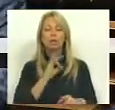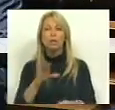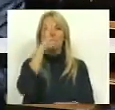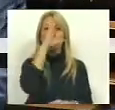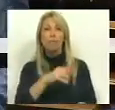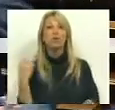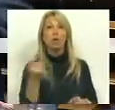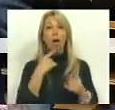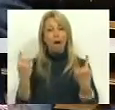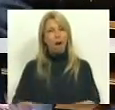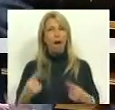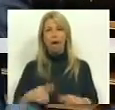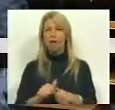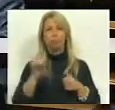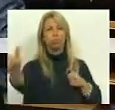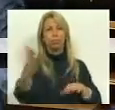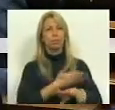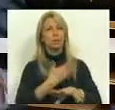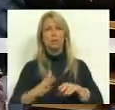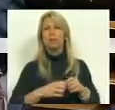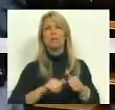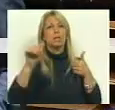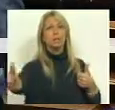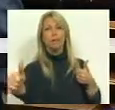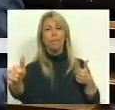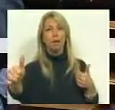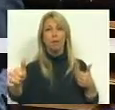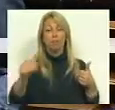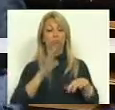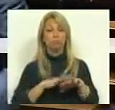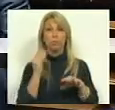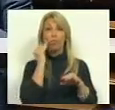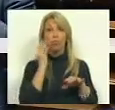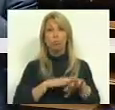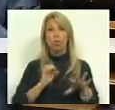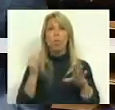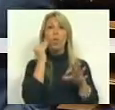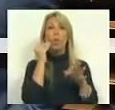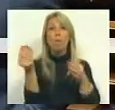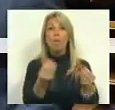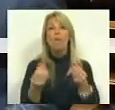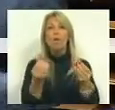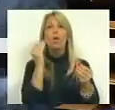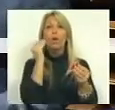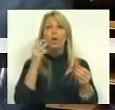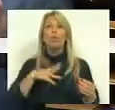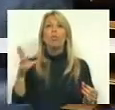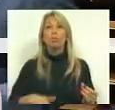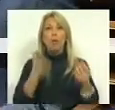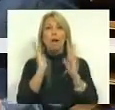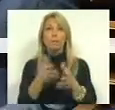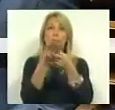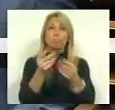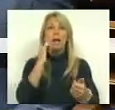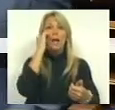uma grande separação. Em relação à maneira como Portugal deve enfrentar esta crise e à maneira como